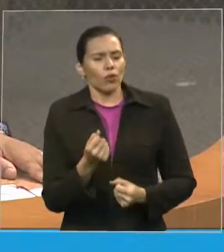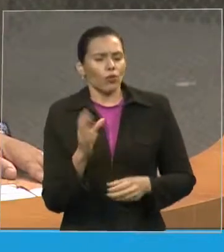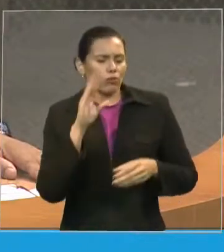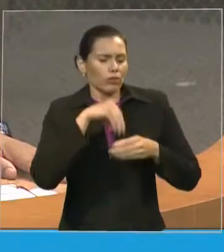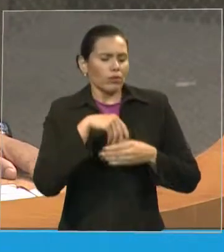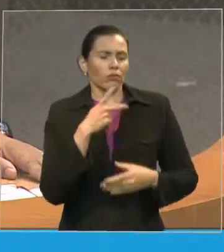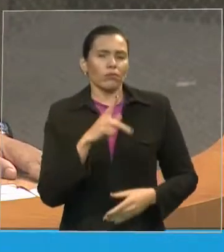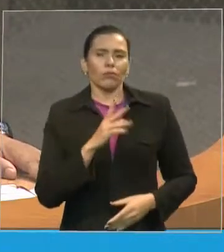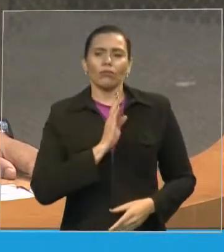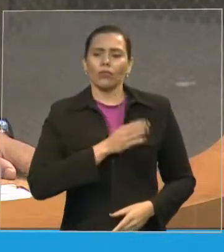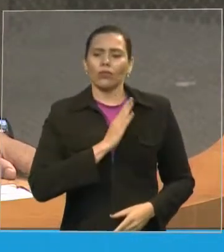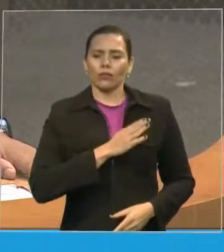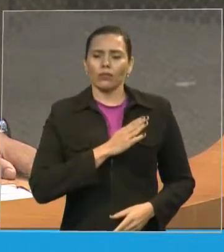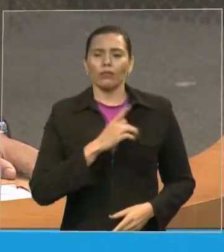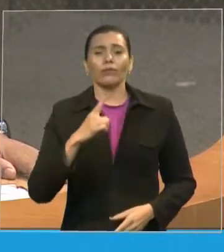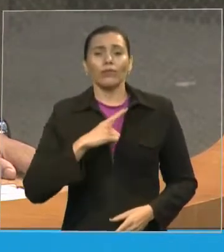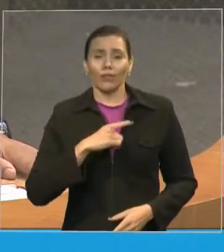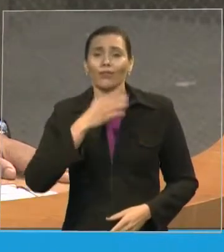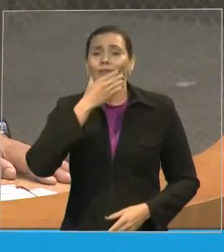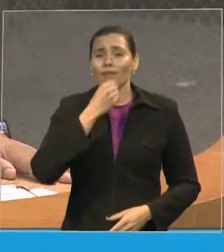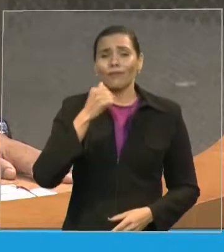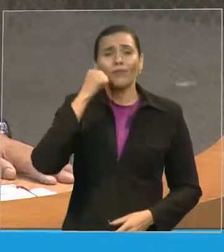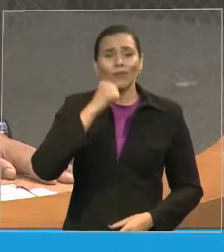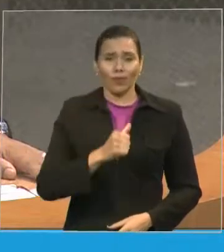Maranhão. Que assim o faz.